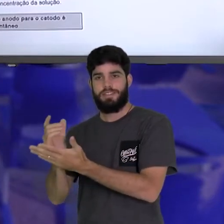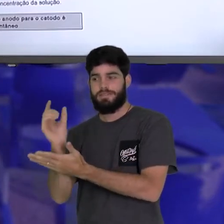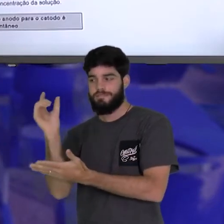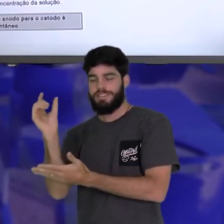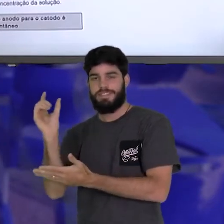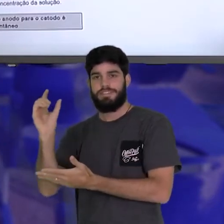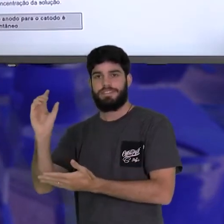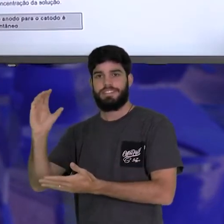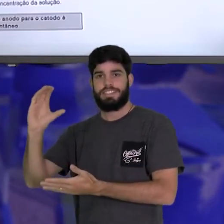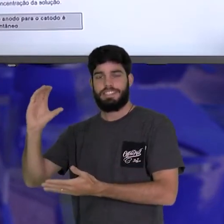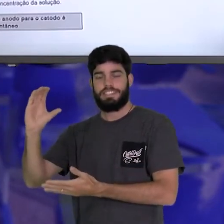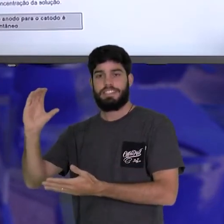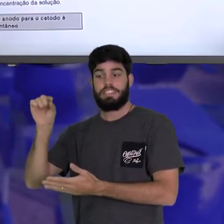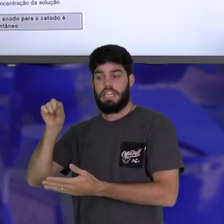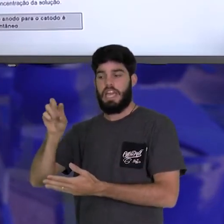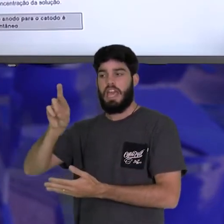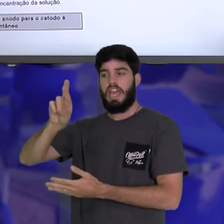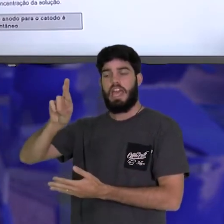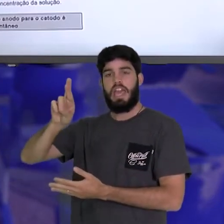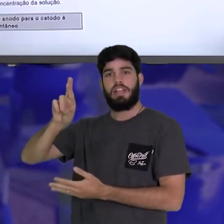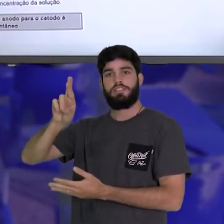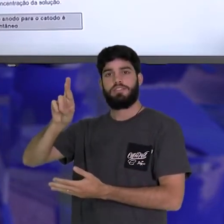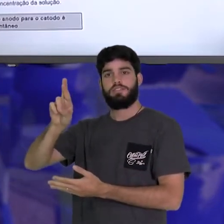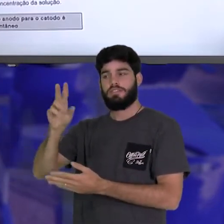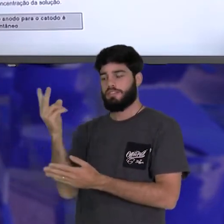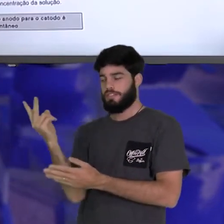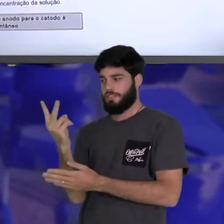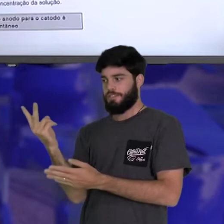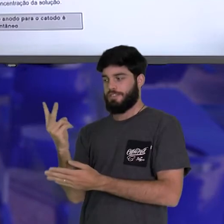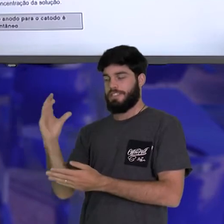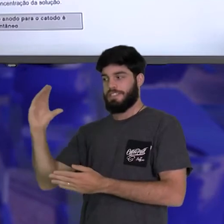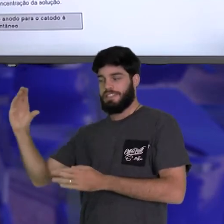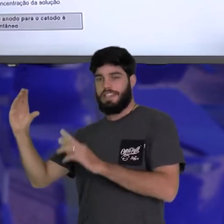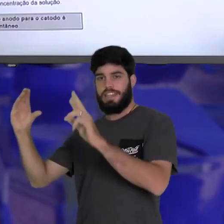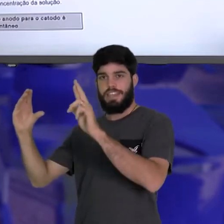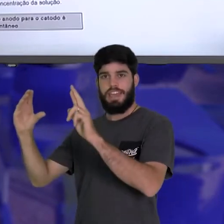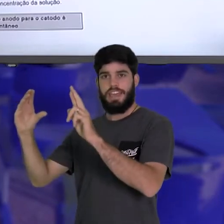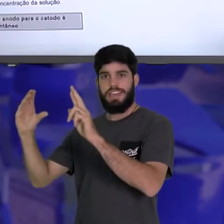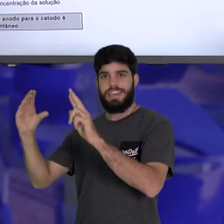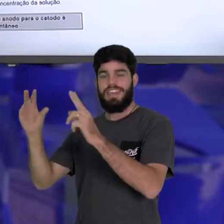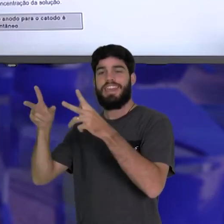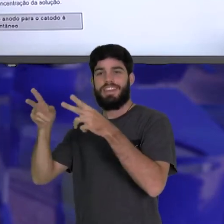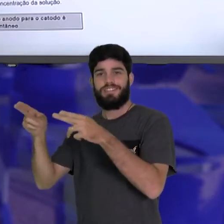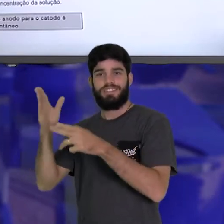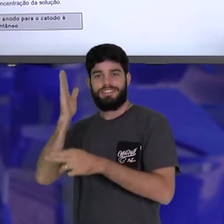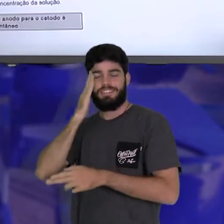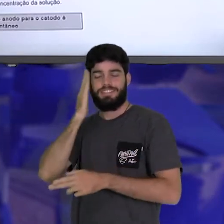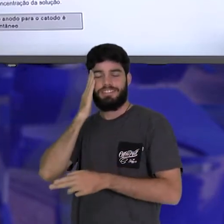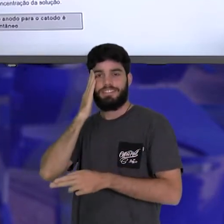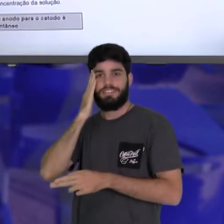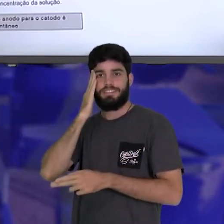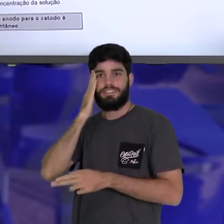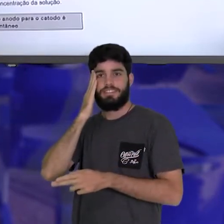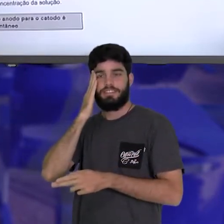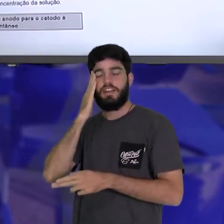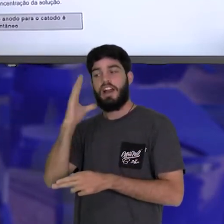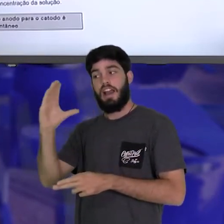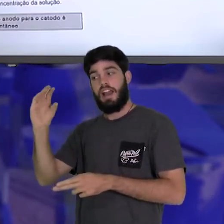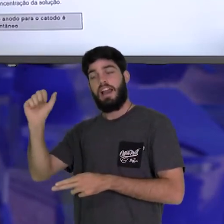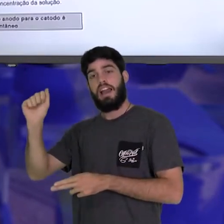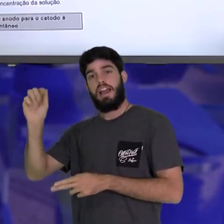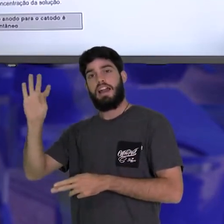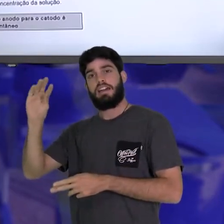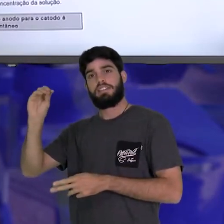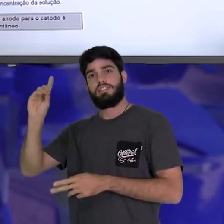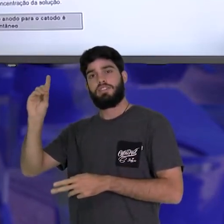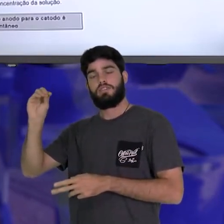Redução começa com a letra R. Também é uma consoante. Então, no cátodo ocorre a redução.